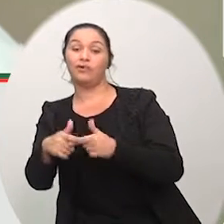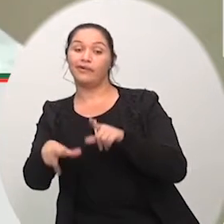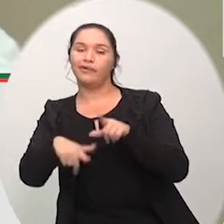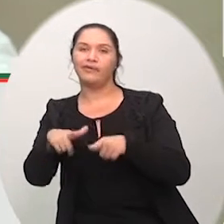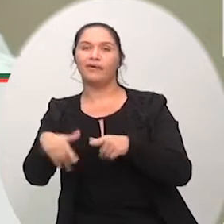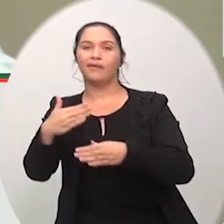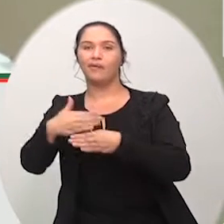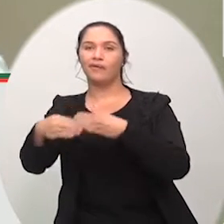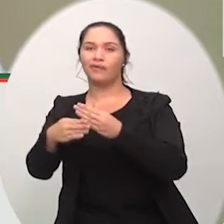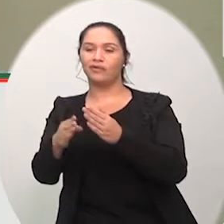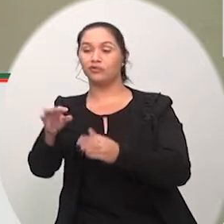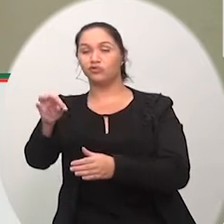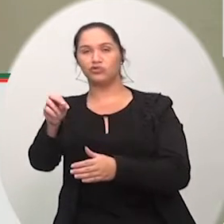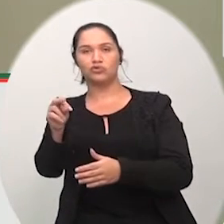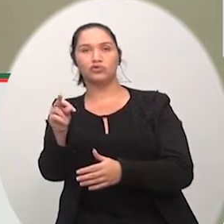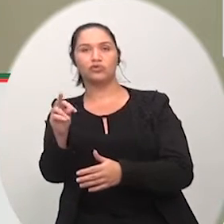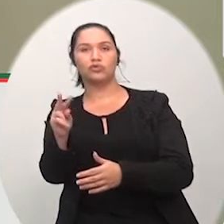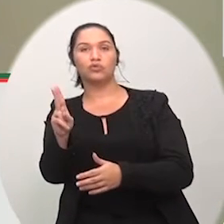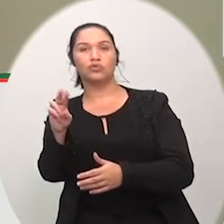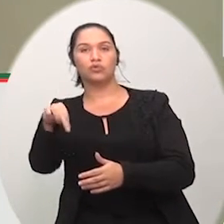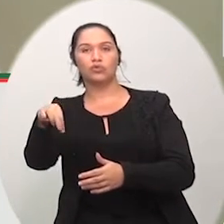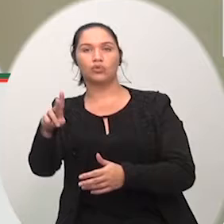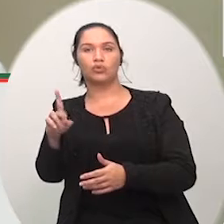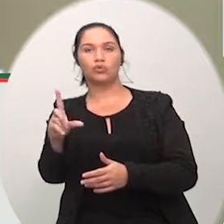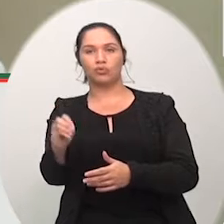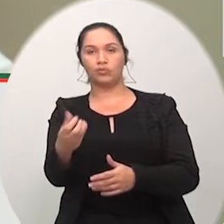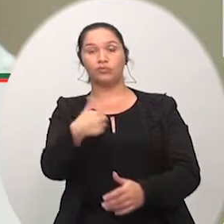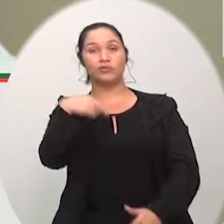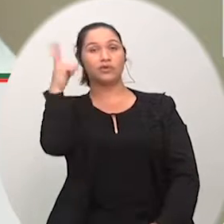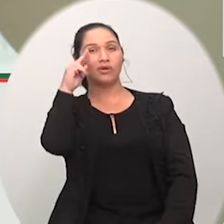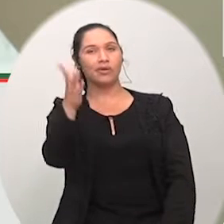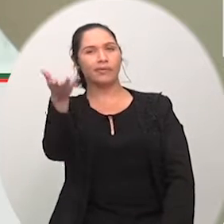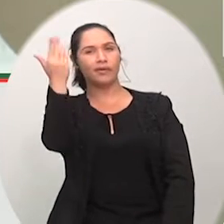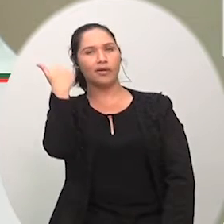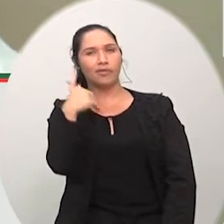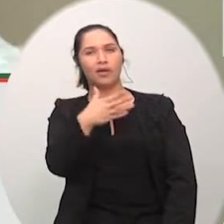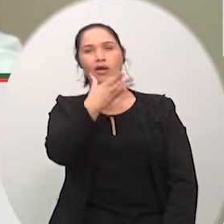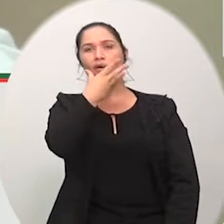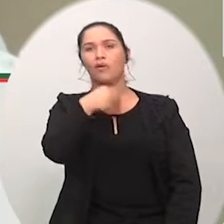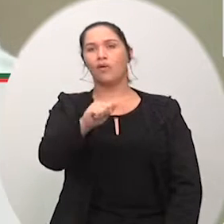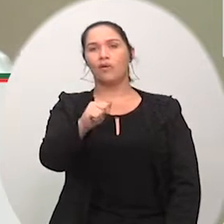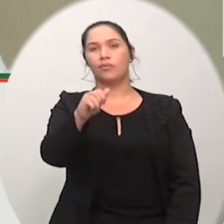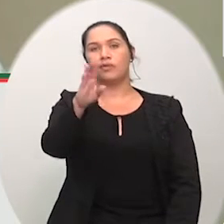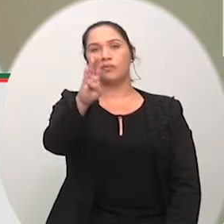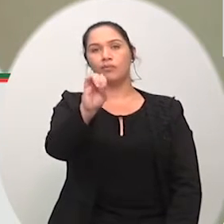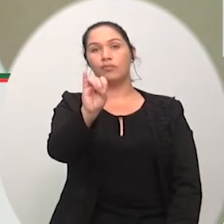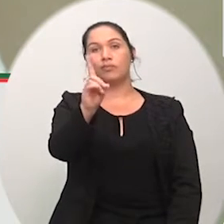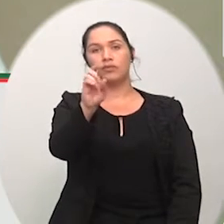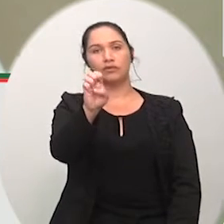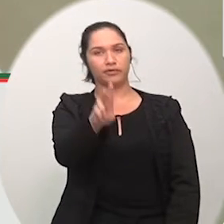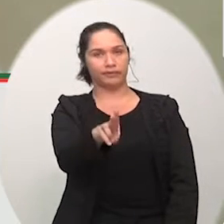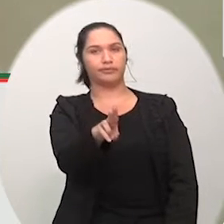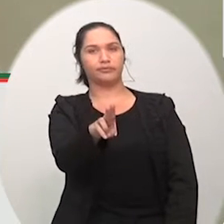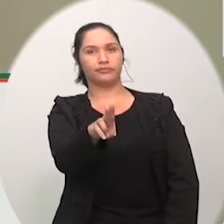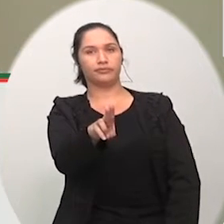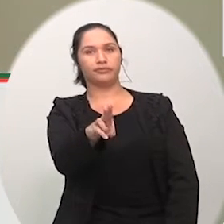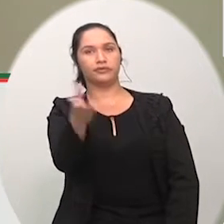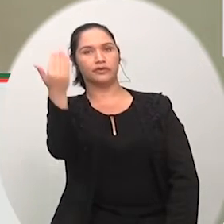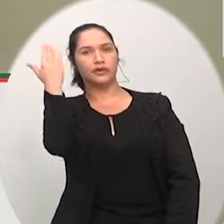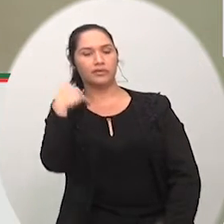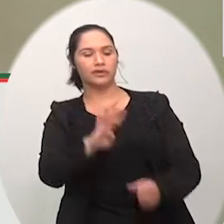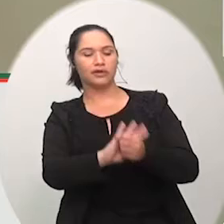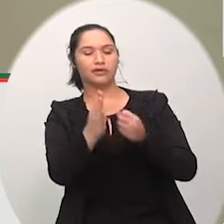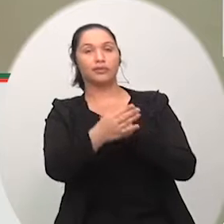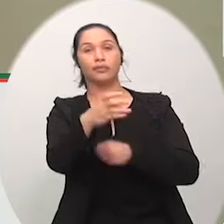eu digo até, cito um dos nomes, falecido Bideu, que era uma pessoa que era uma referência no bairro argentino, quando ele